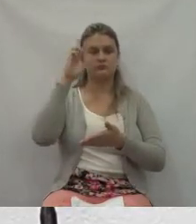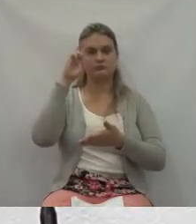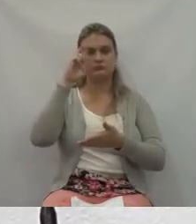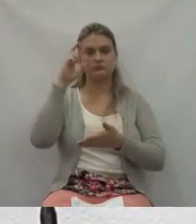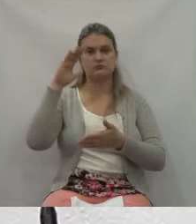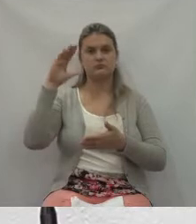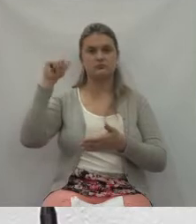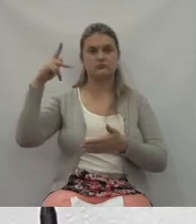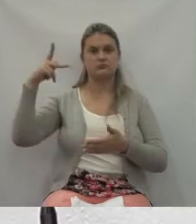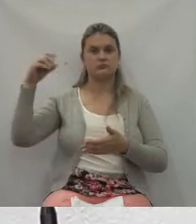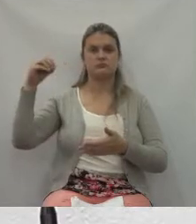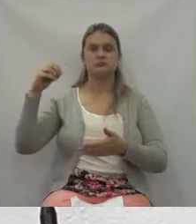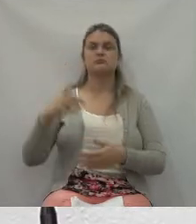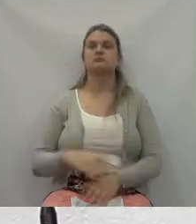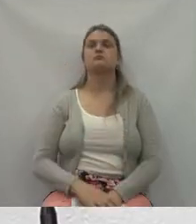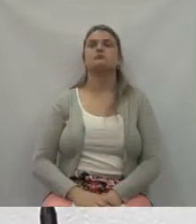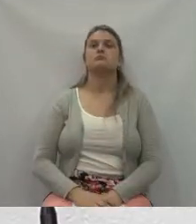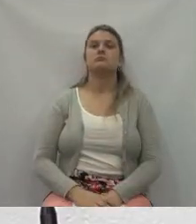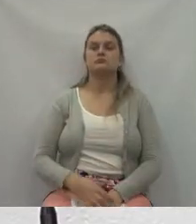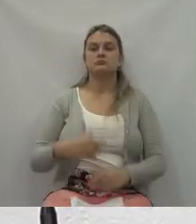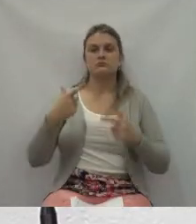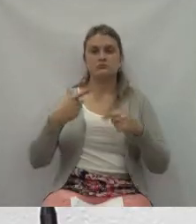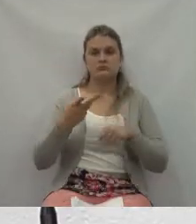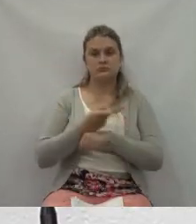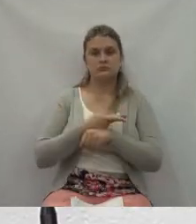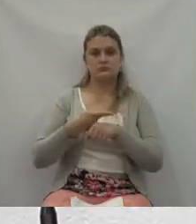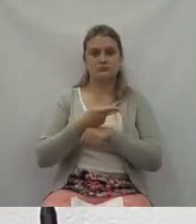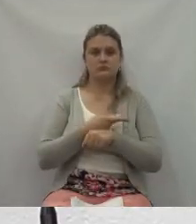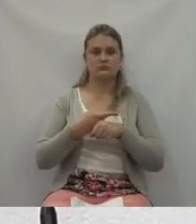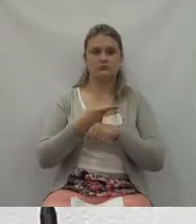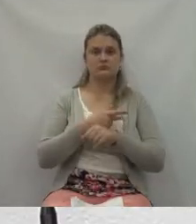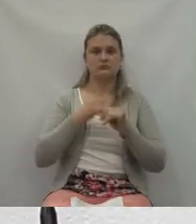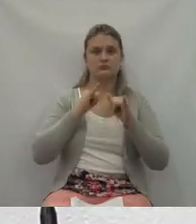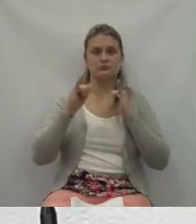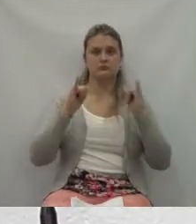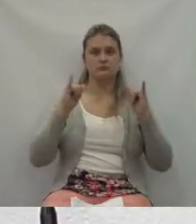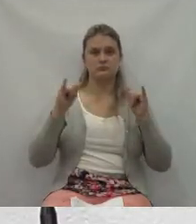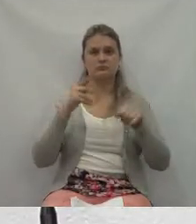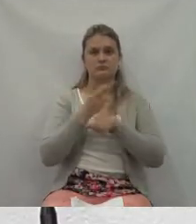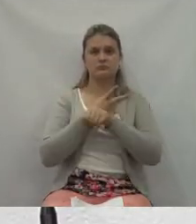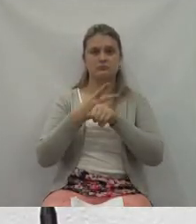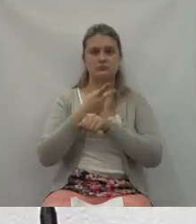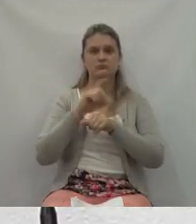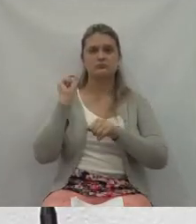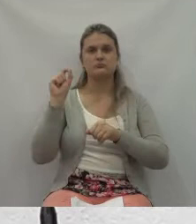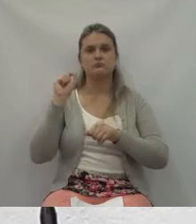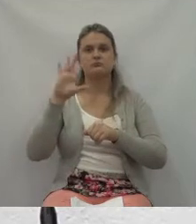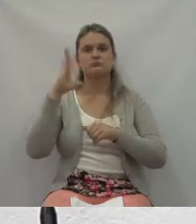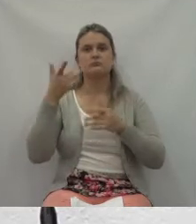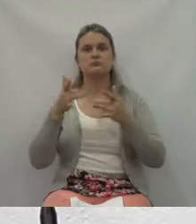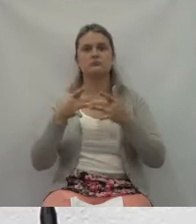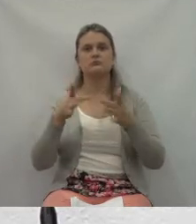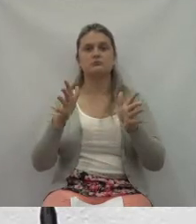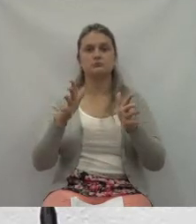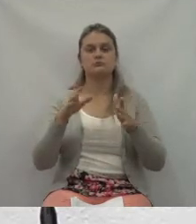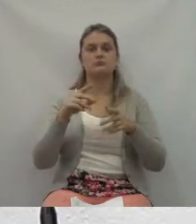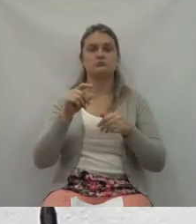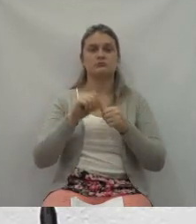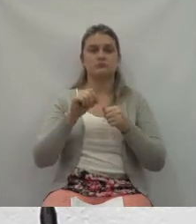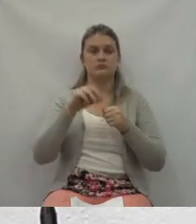aonde vão buscar dados, vão buscar vestígios, a investigação de campo ela é fundamental